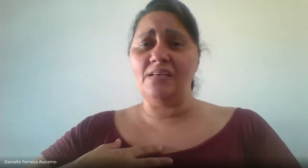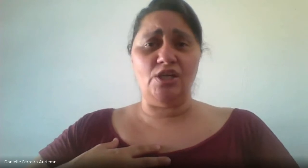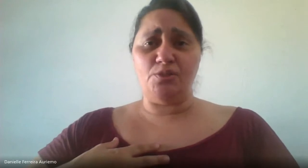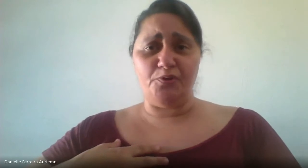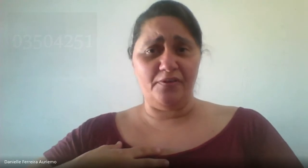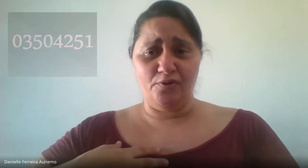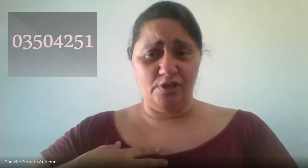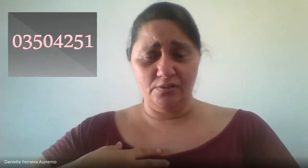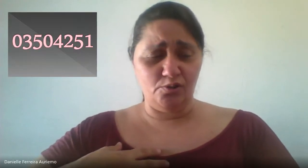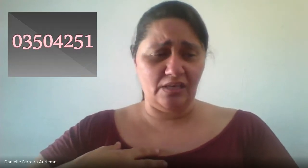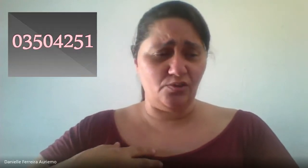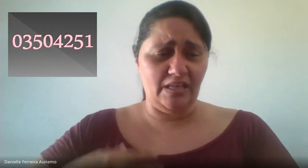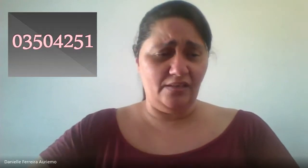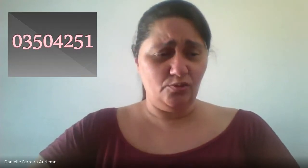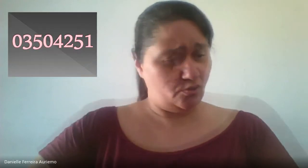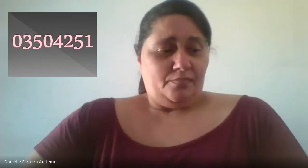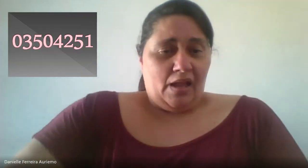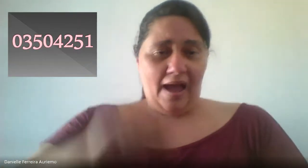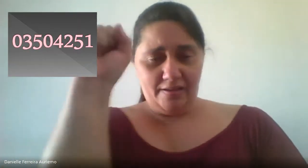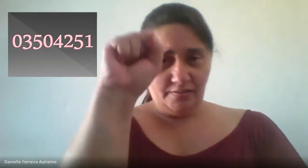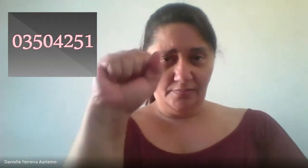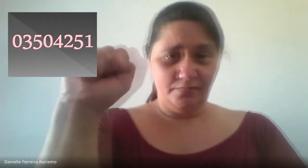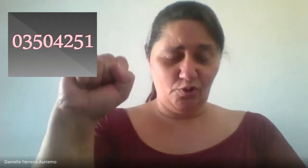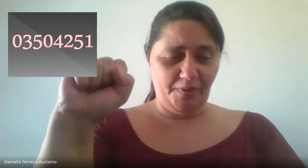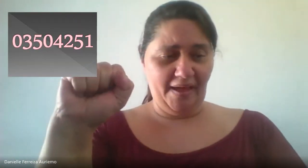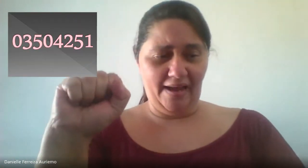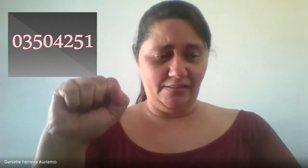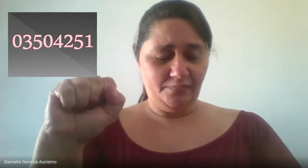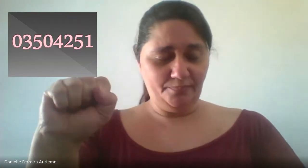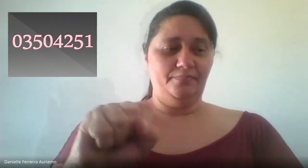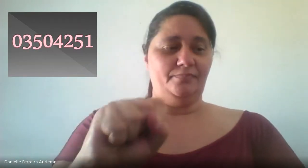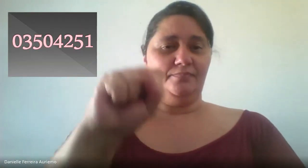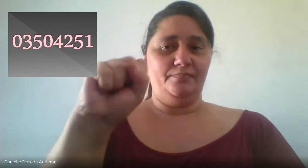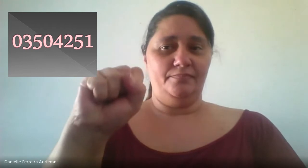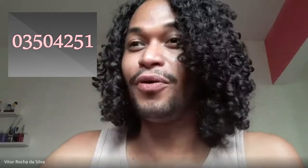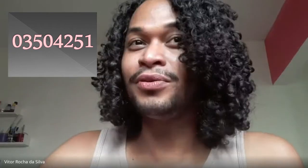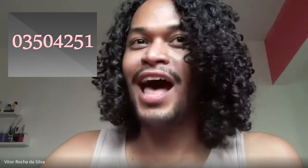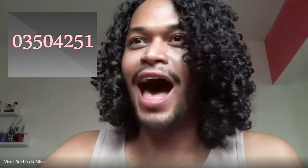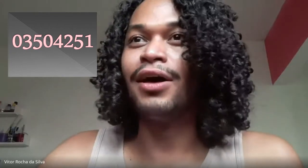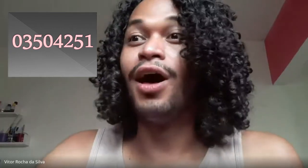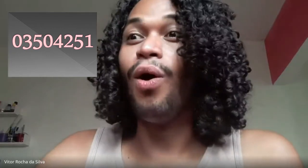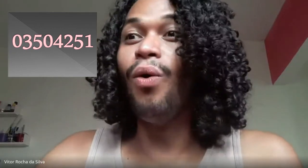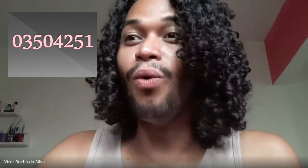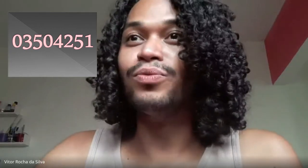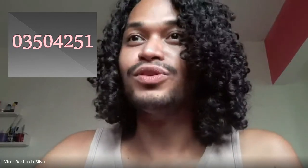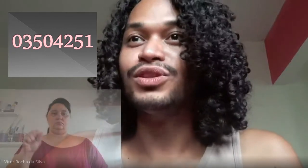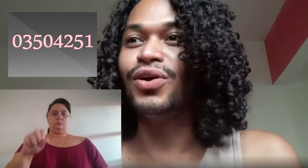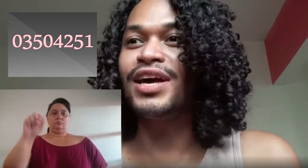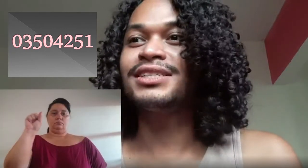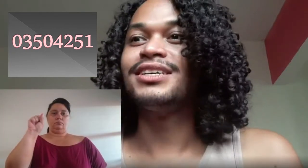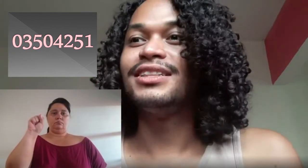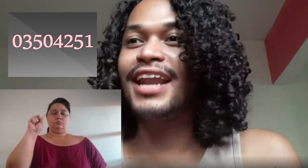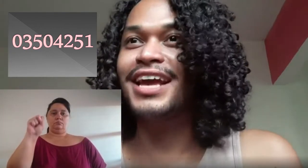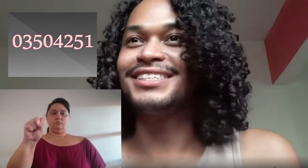para mim, gente, por favor Clusem os dedos Estou preparada Vou contar Um, dois,